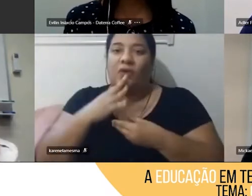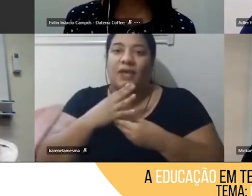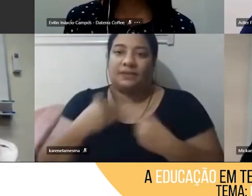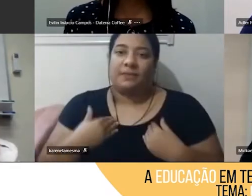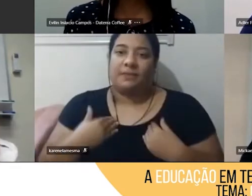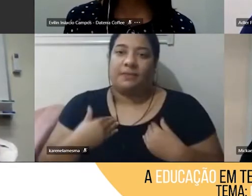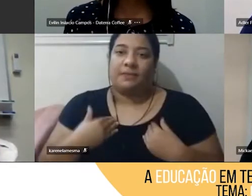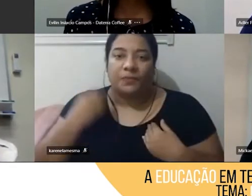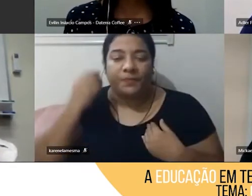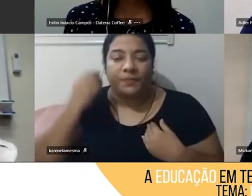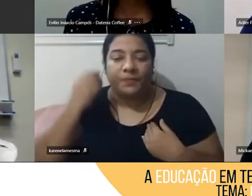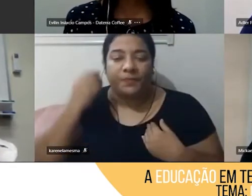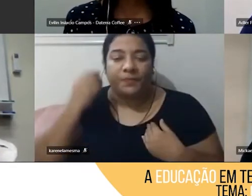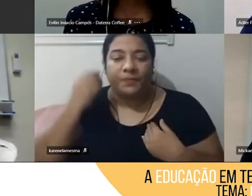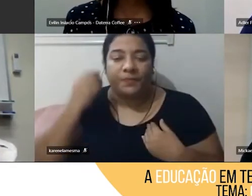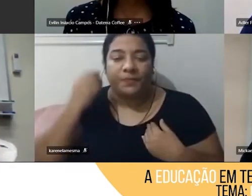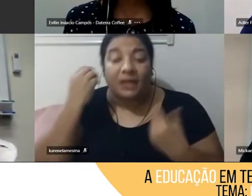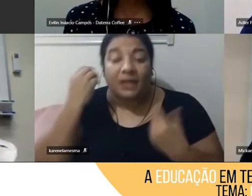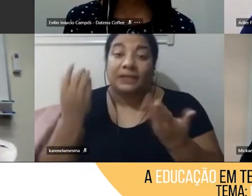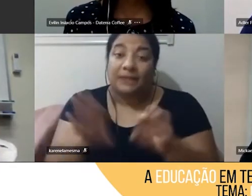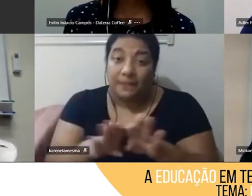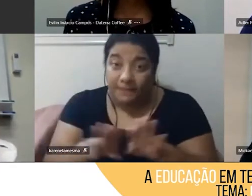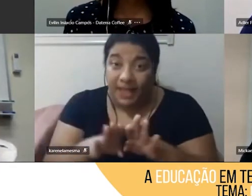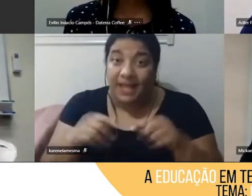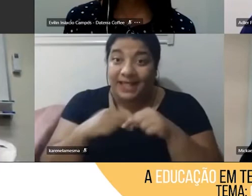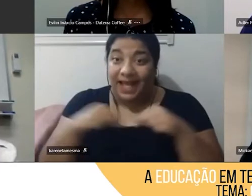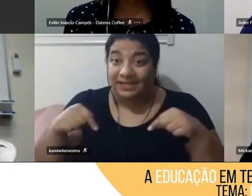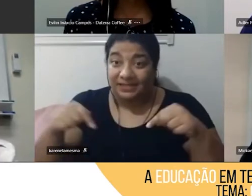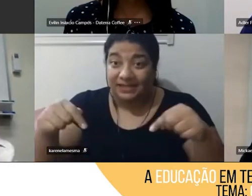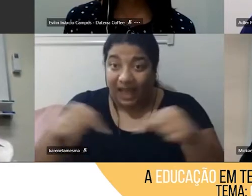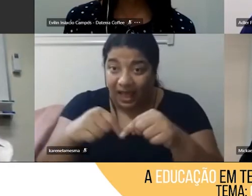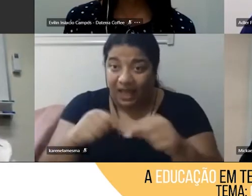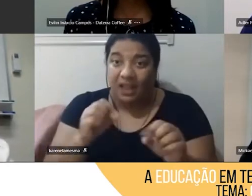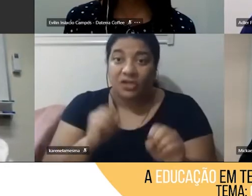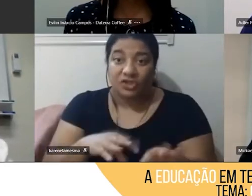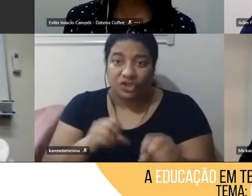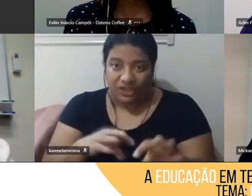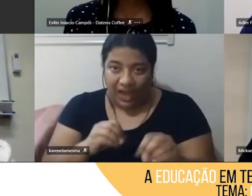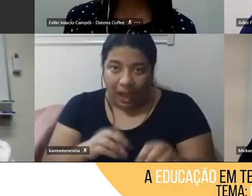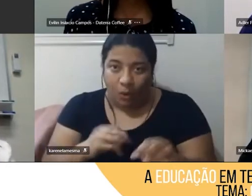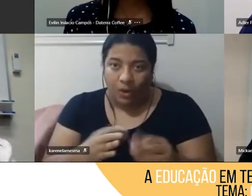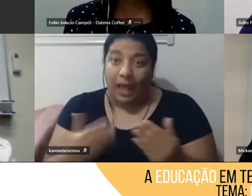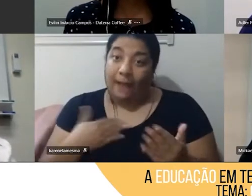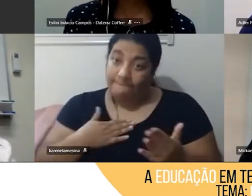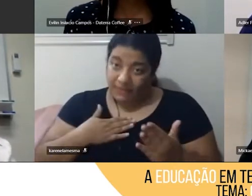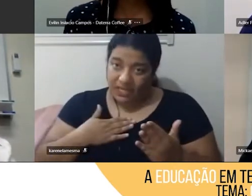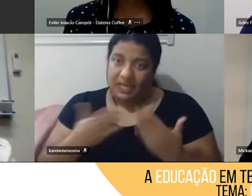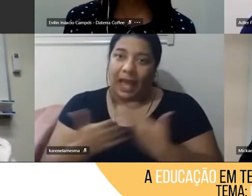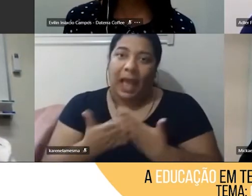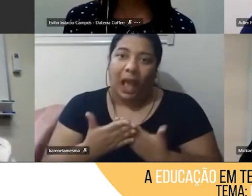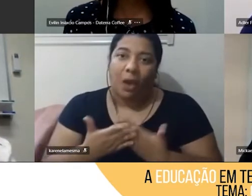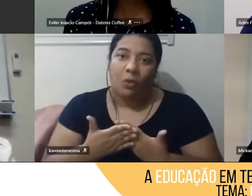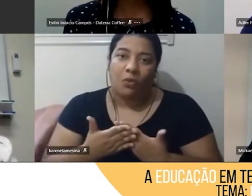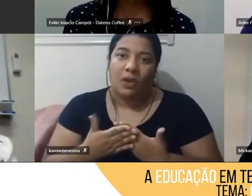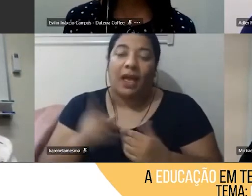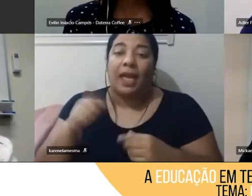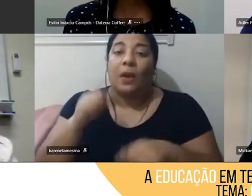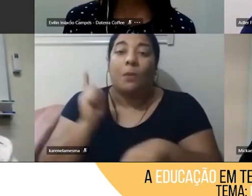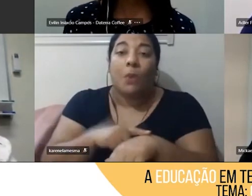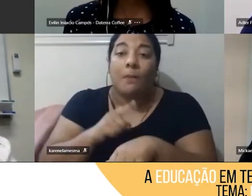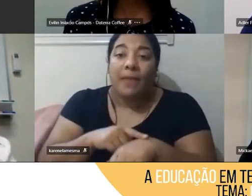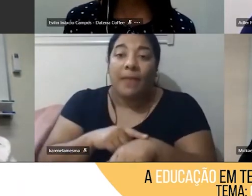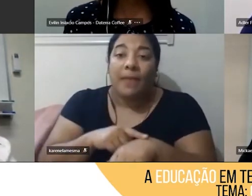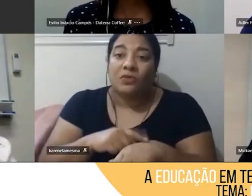né, e a sala de aula, a minha aula, é um momento que eu não posso